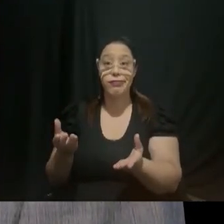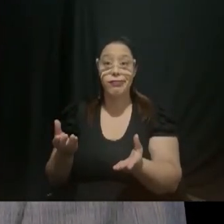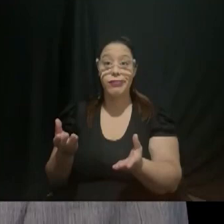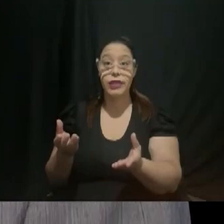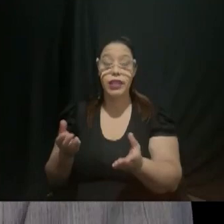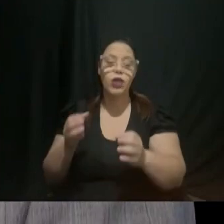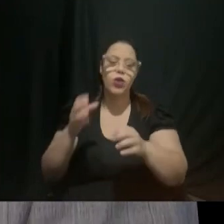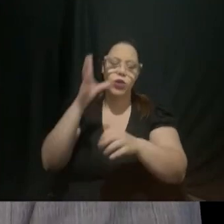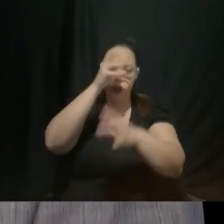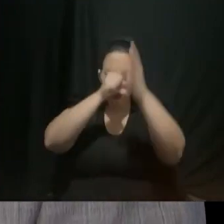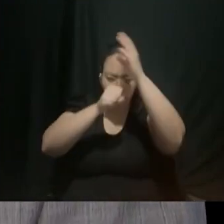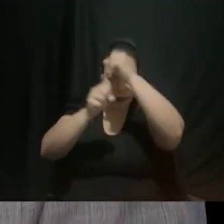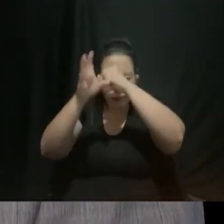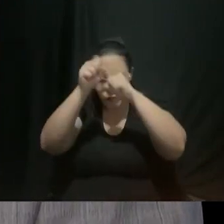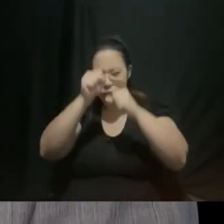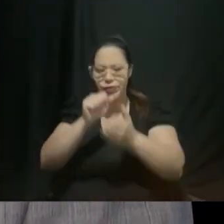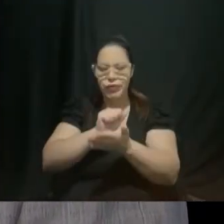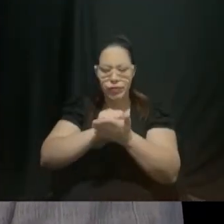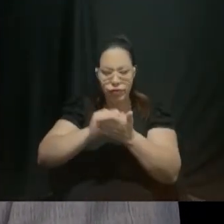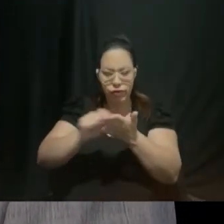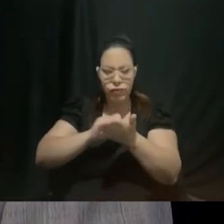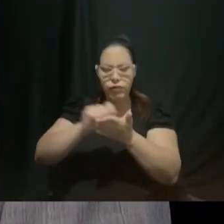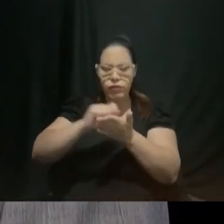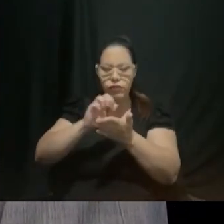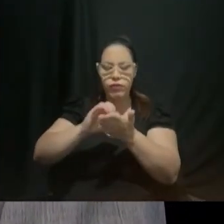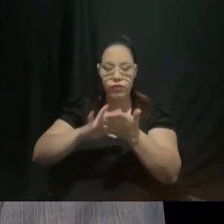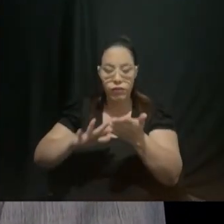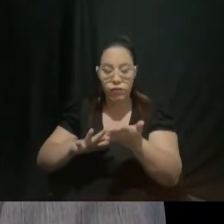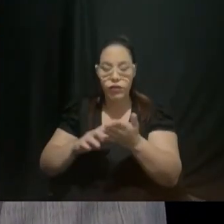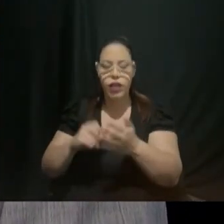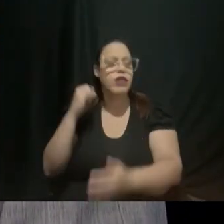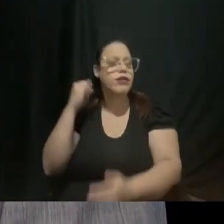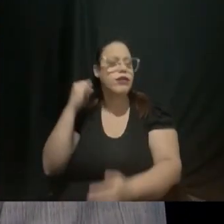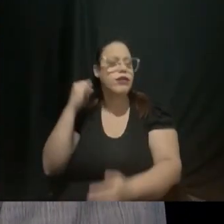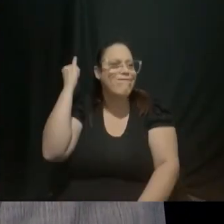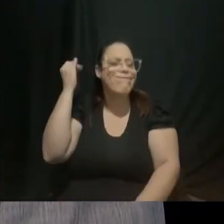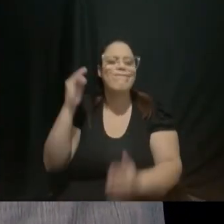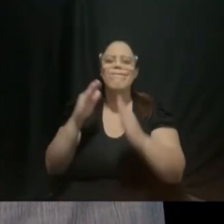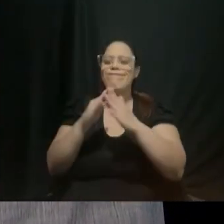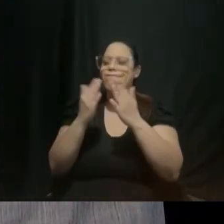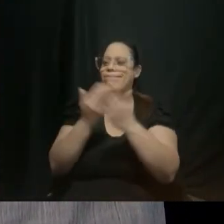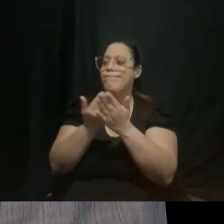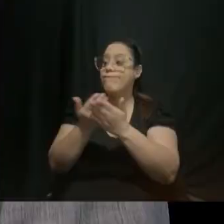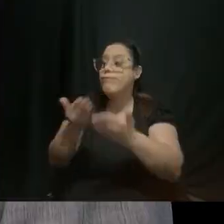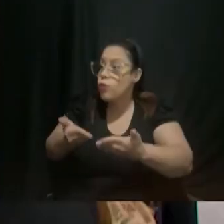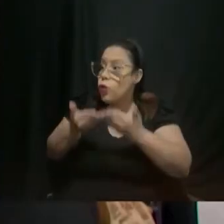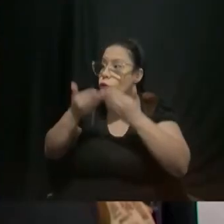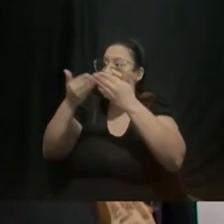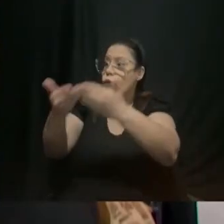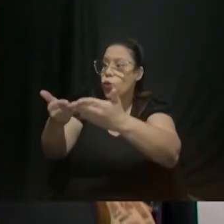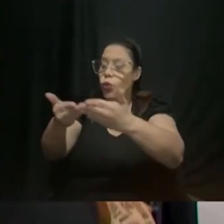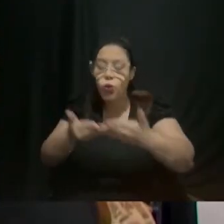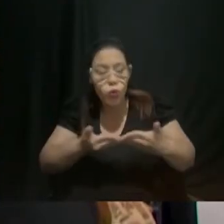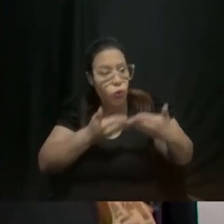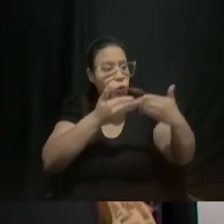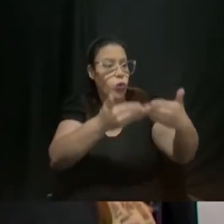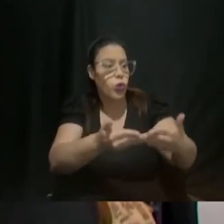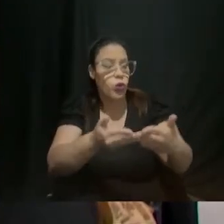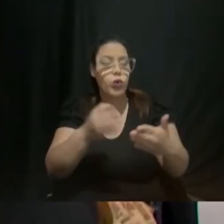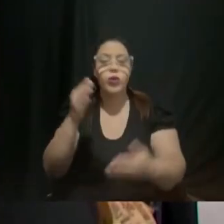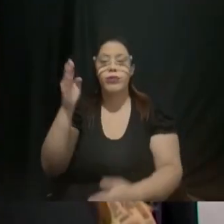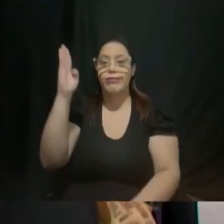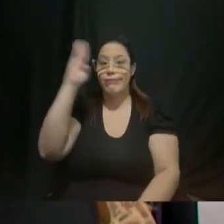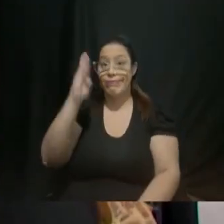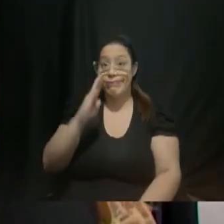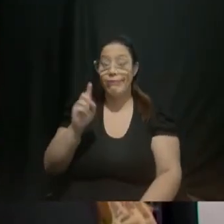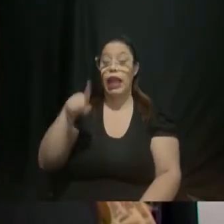alfabetização talvez a coisa mais importante que a escola tem a dar às nossas crianças hoje no Brasil e a outra palestra sobre